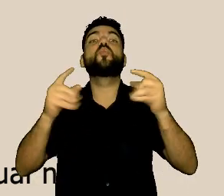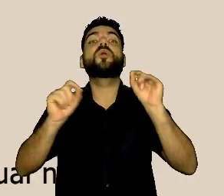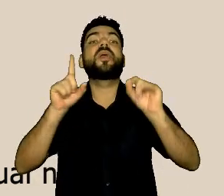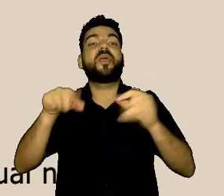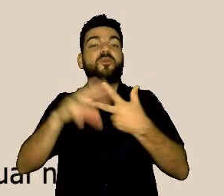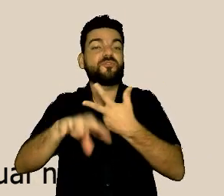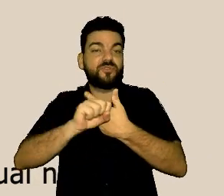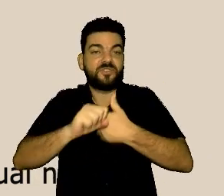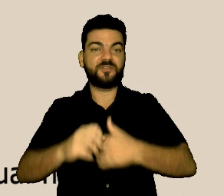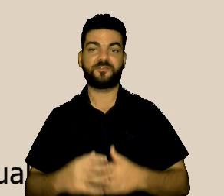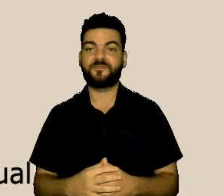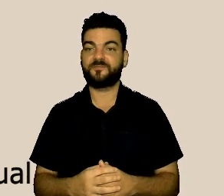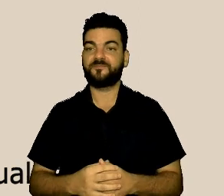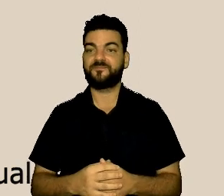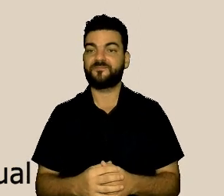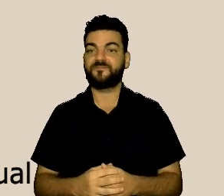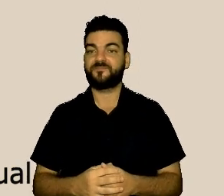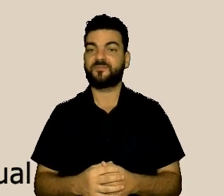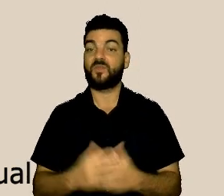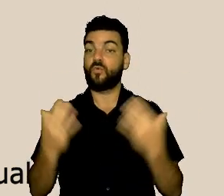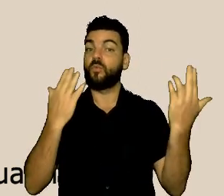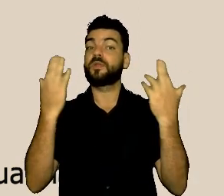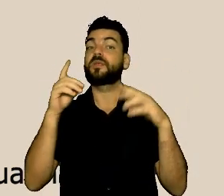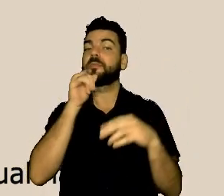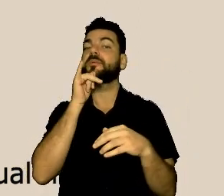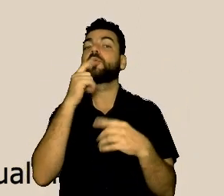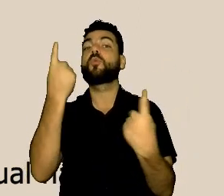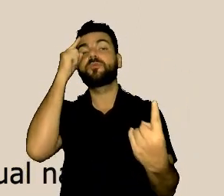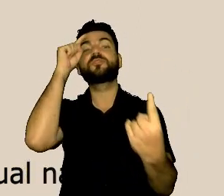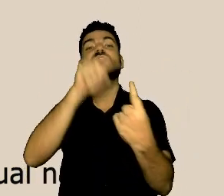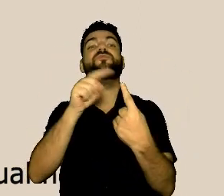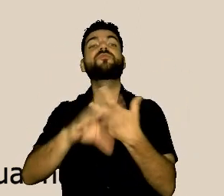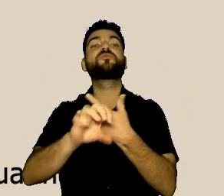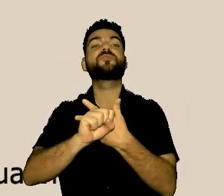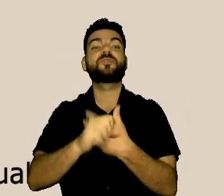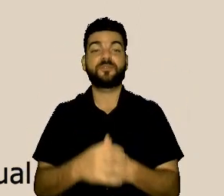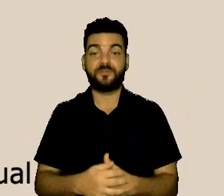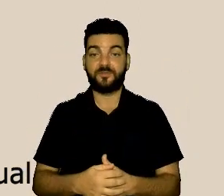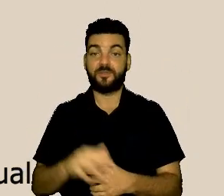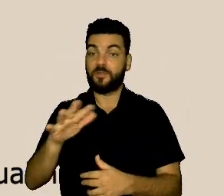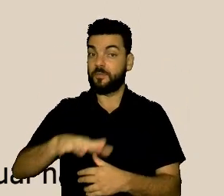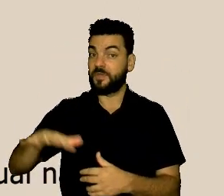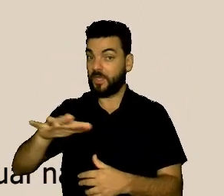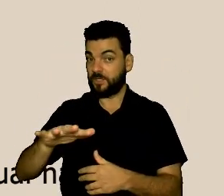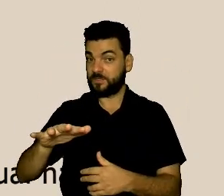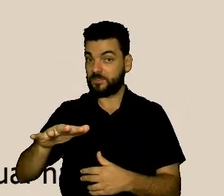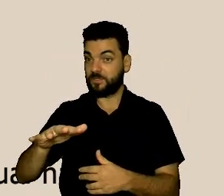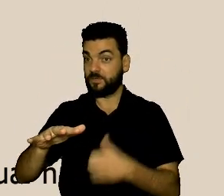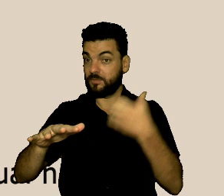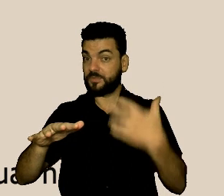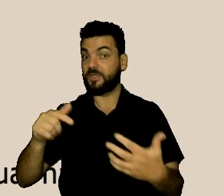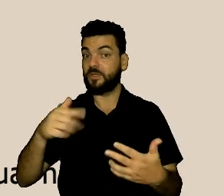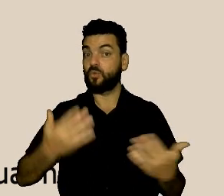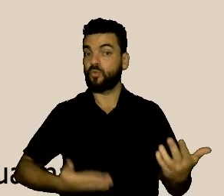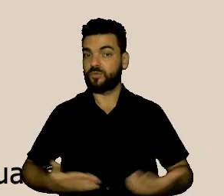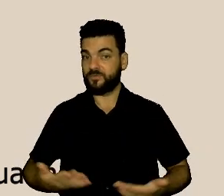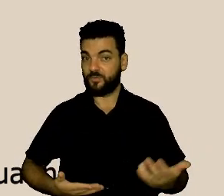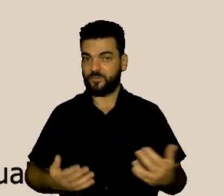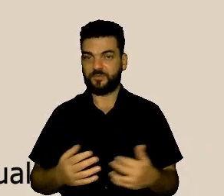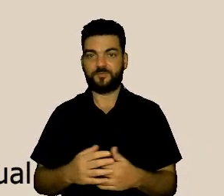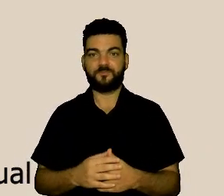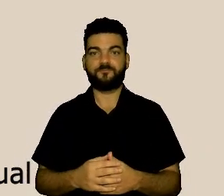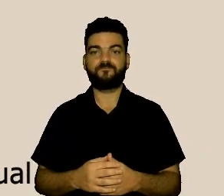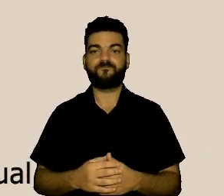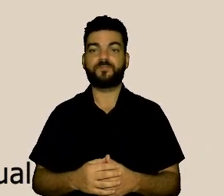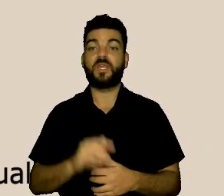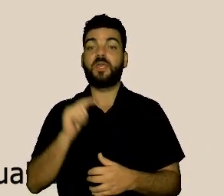ouvidoria nesse ambiente, que nos interessa é dar destaque ao seu caráter mediador, pedagógico e